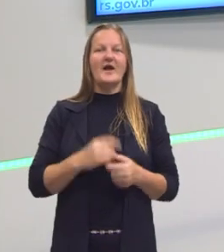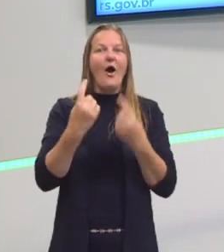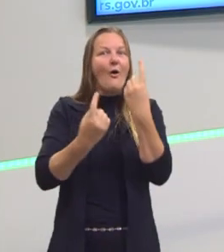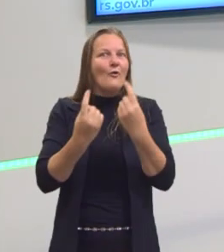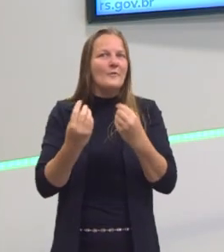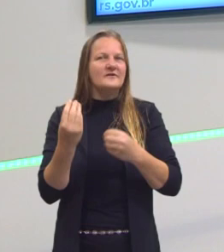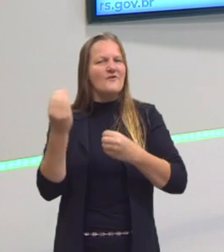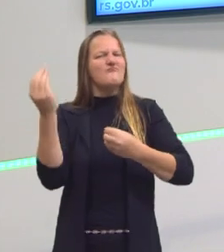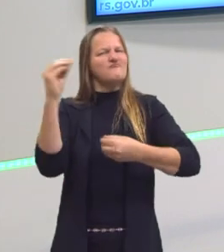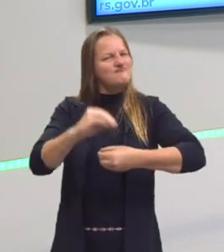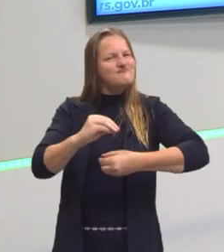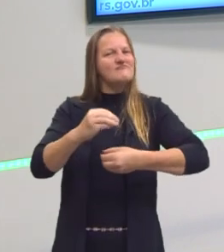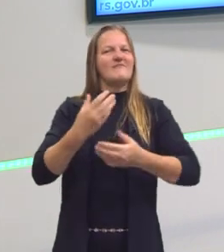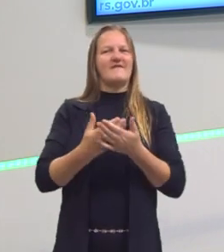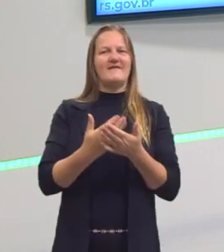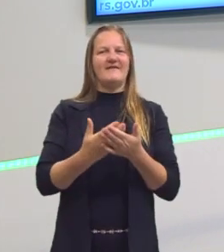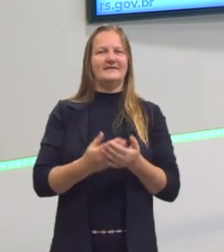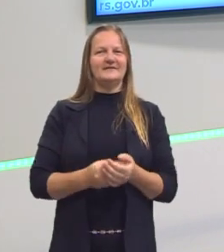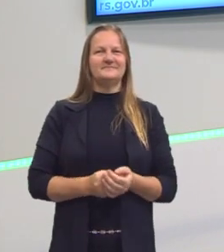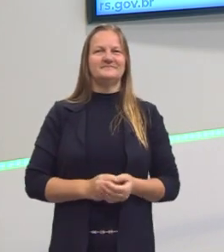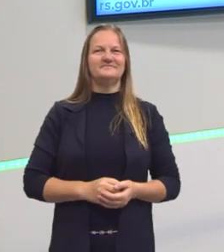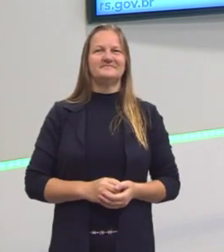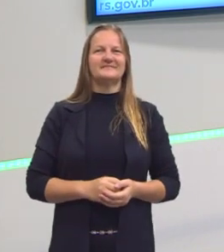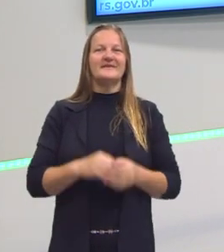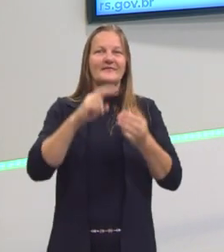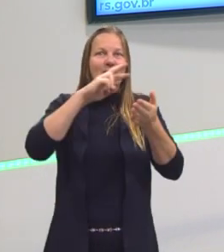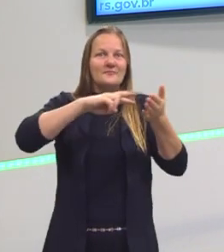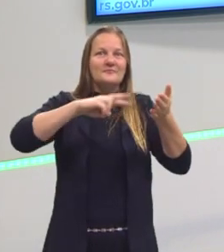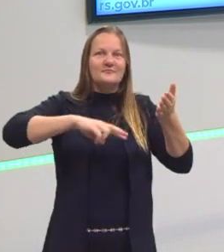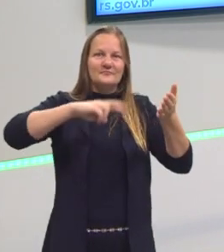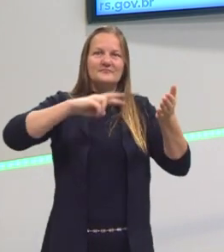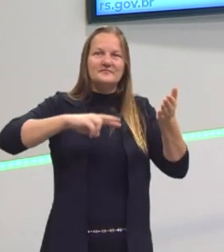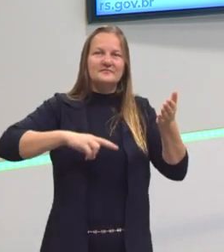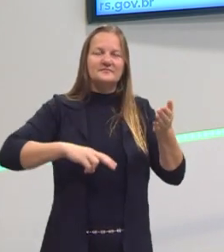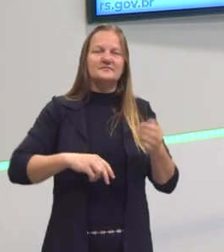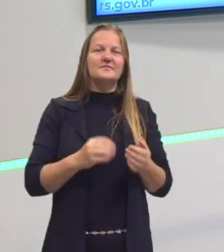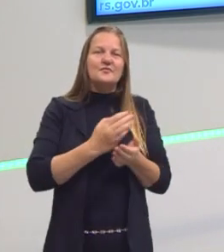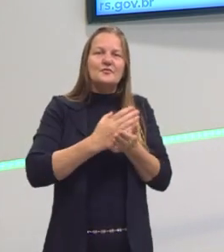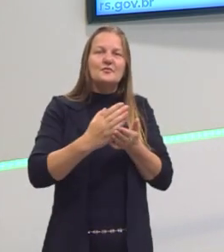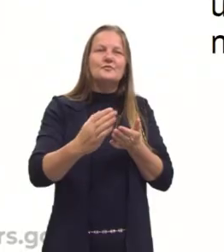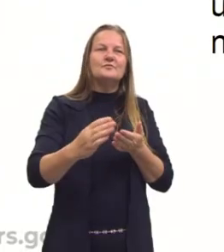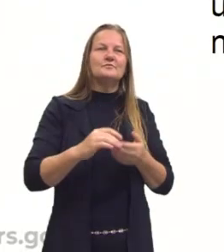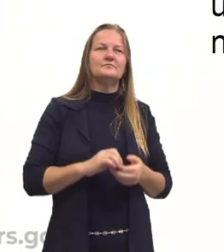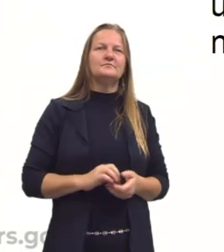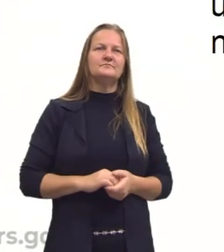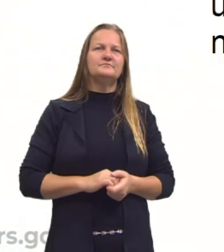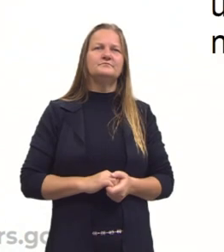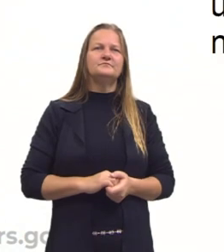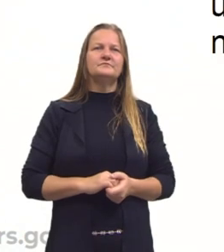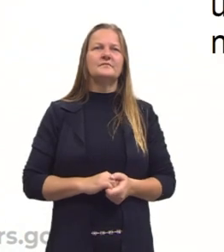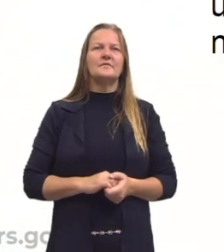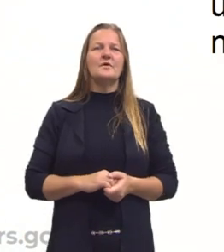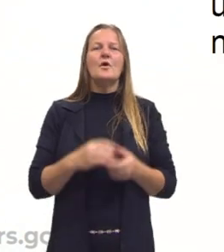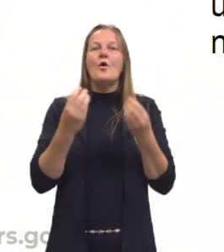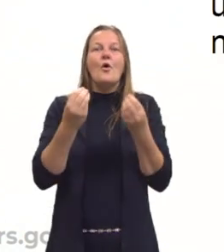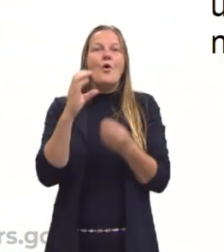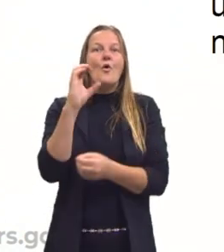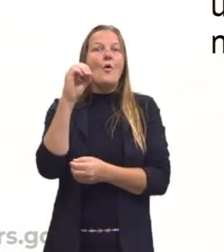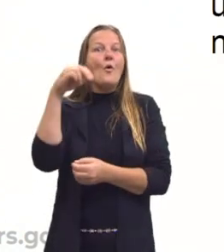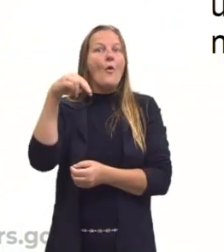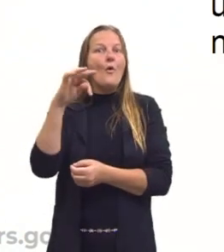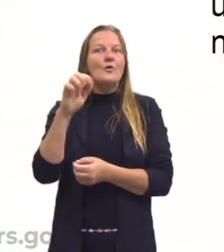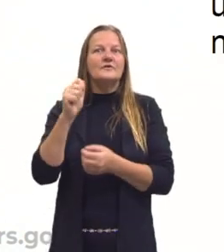nossas aulas, tá? Então vamos dar uma lida aqui no nosso slide. As contas e os números